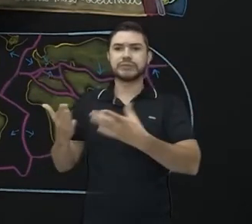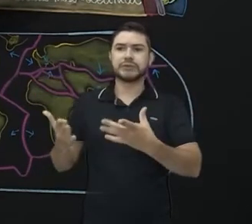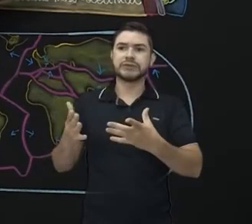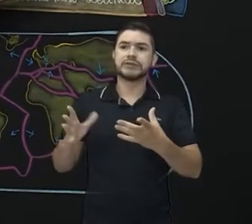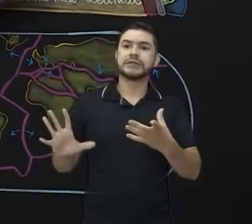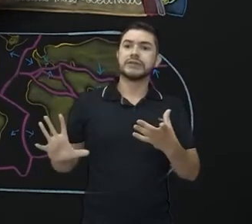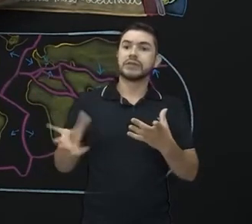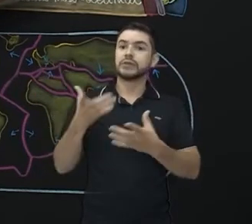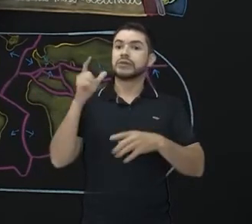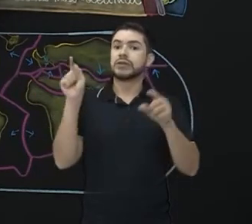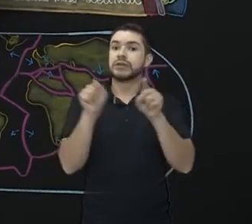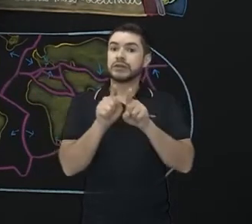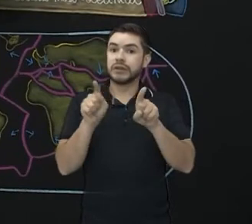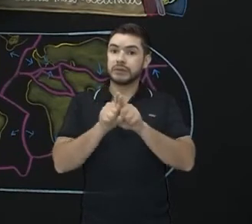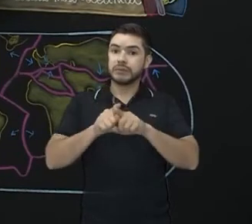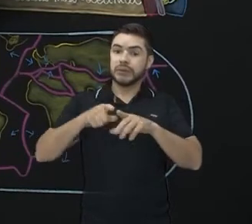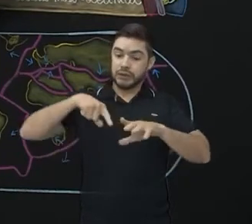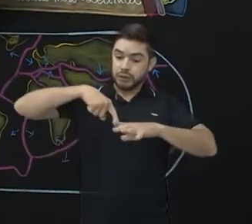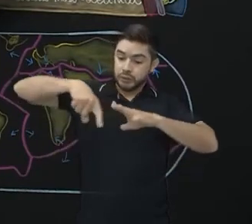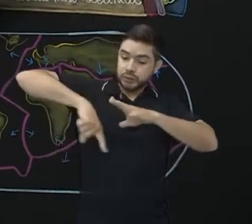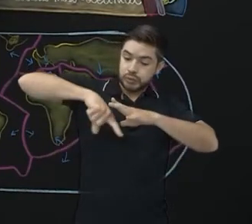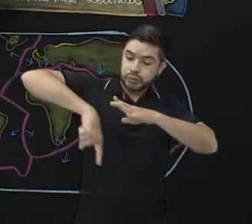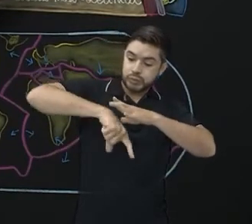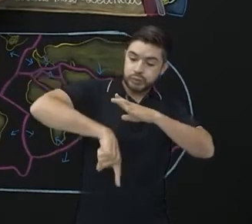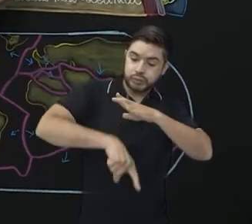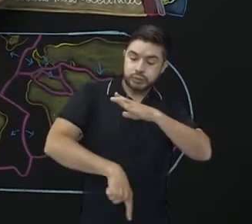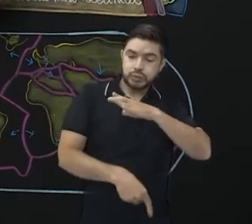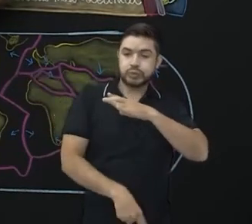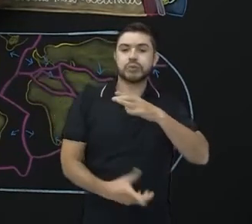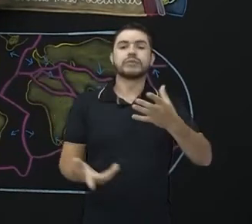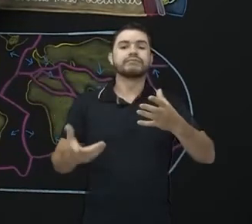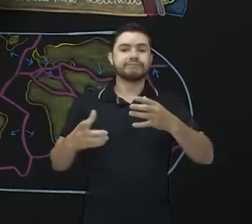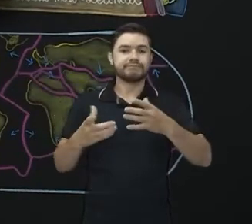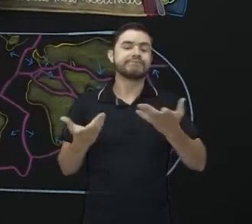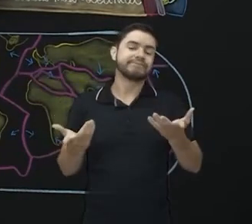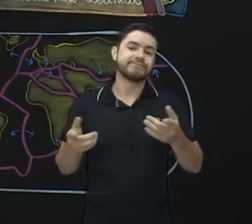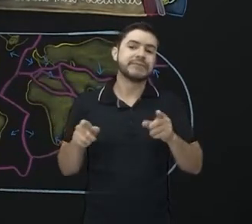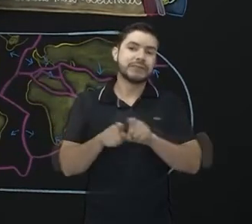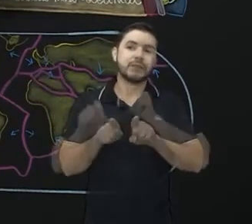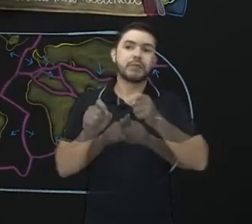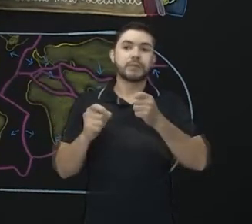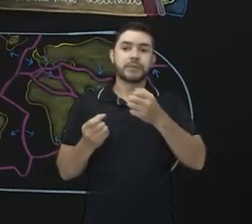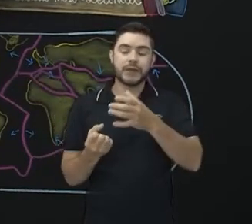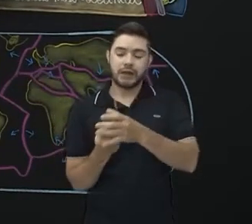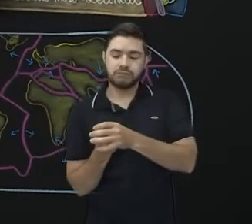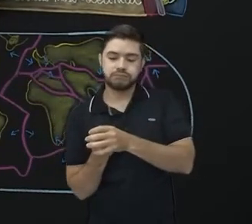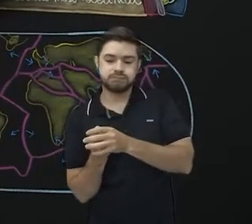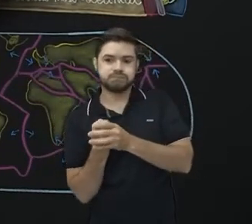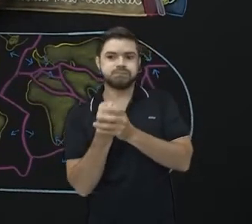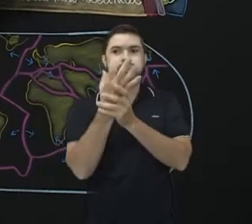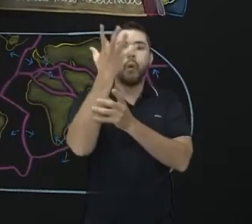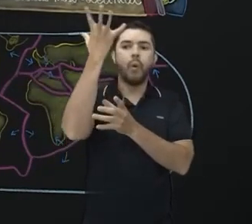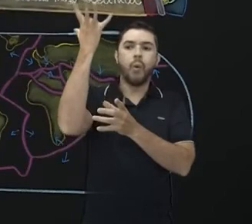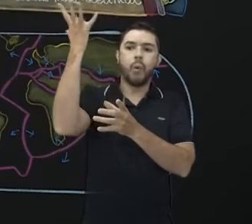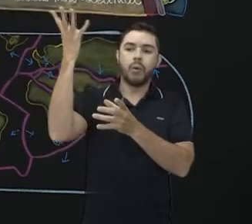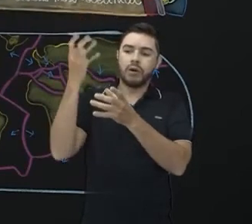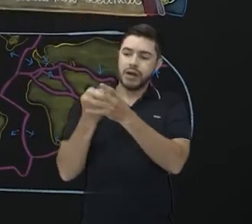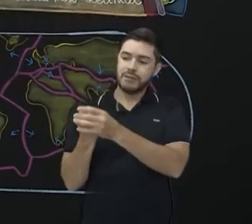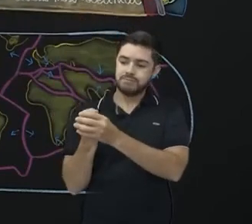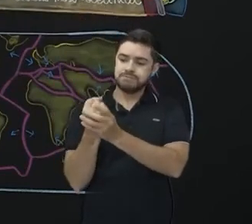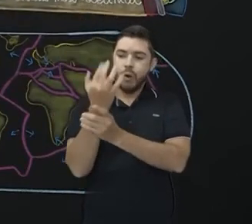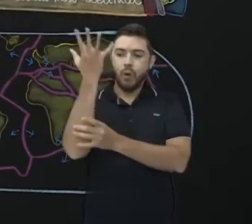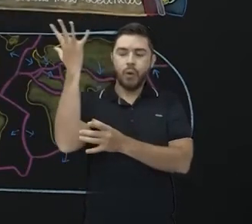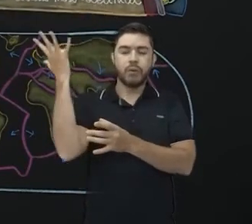grandes fossas tectônicas e cadeias meso-oceânicas que vão dar origem a vulcanismo. Aqui